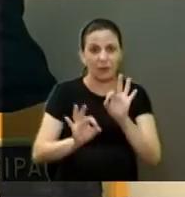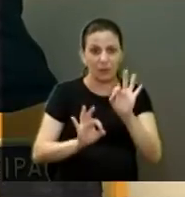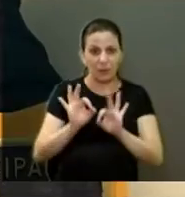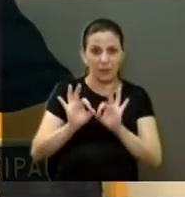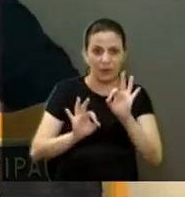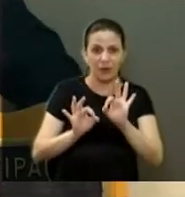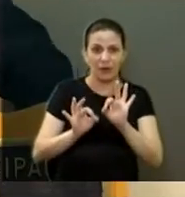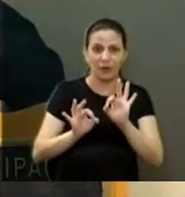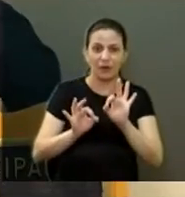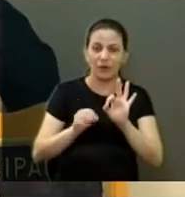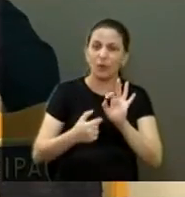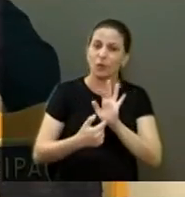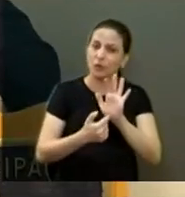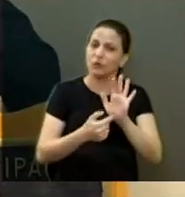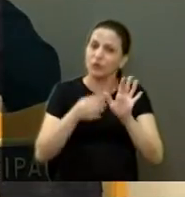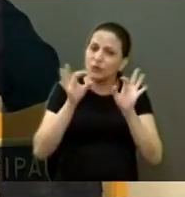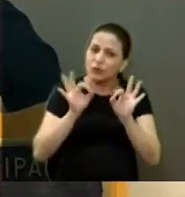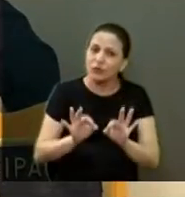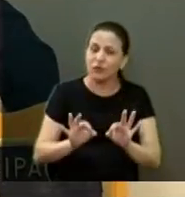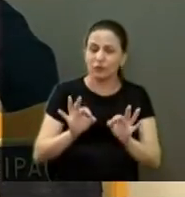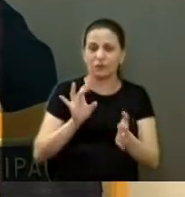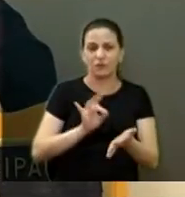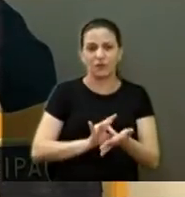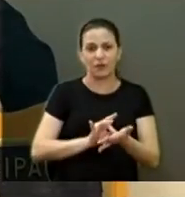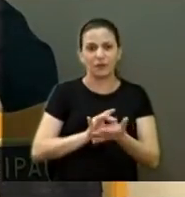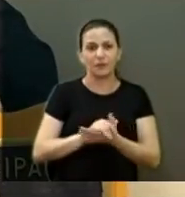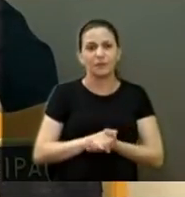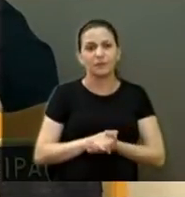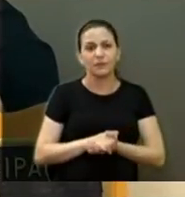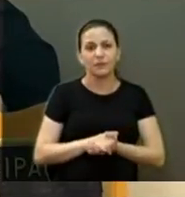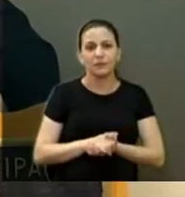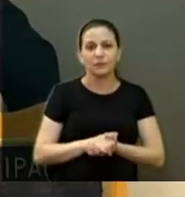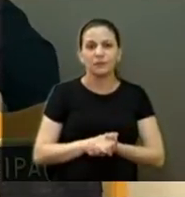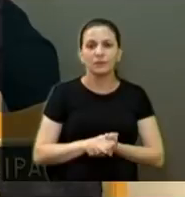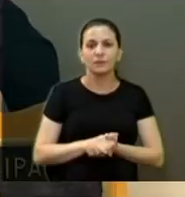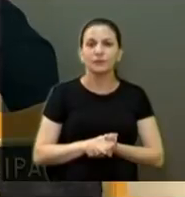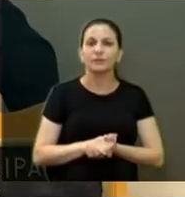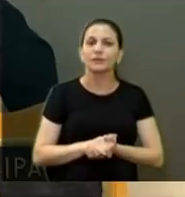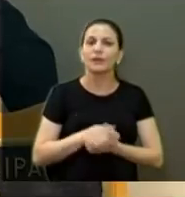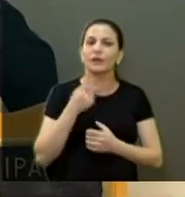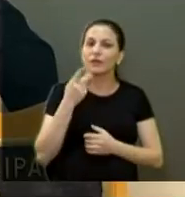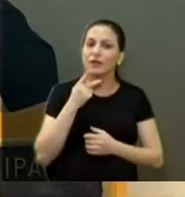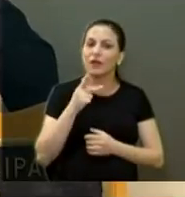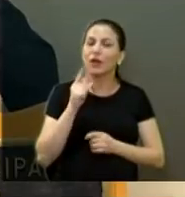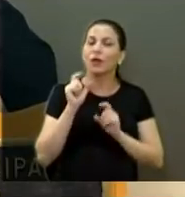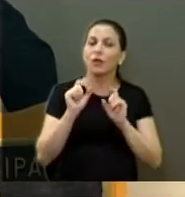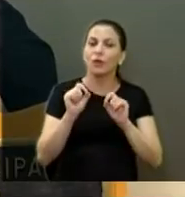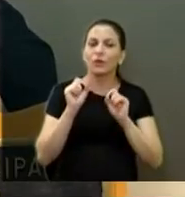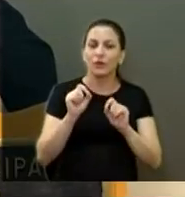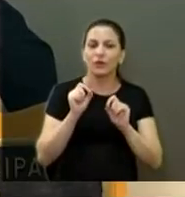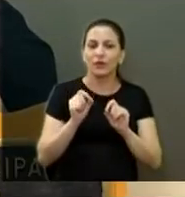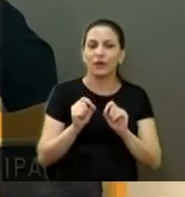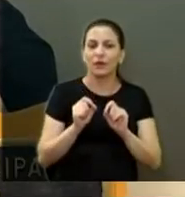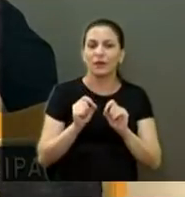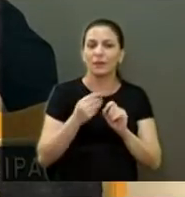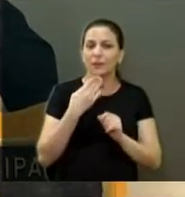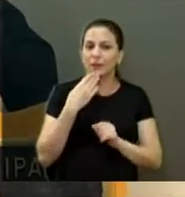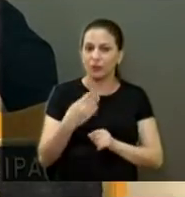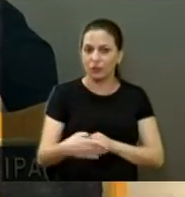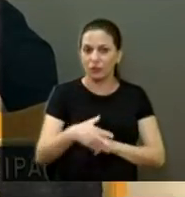pelo menos identifica. Quero também dizer que estou fazendo um encaminhamento para o prefeito